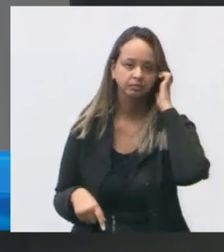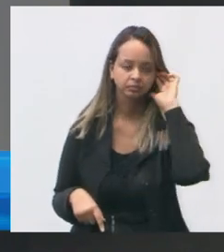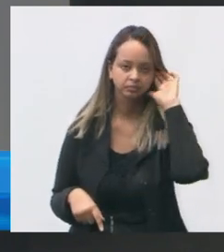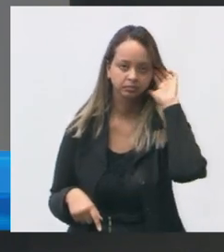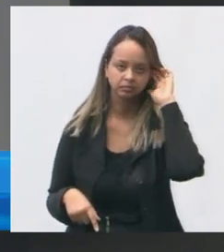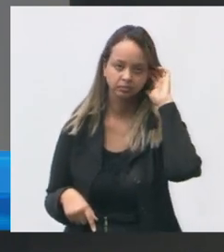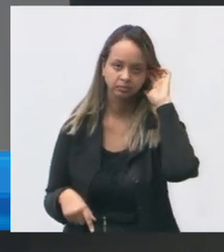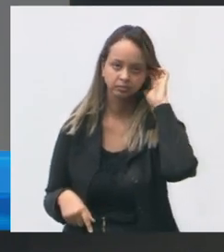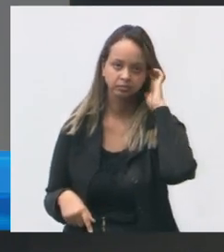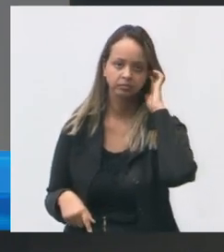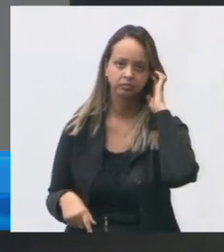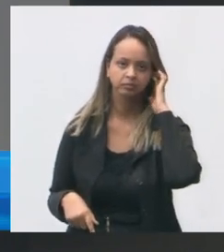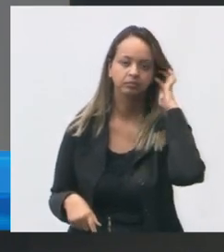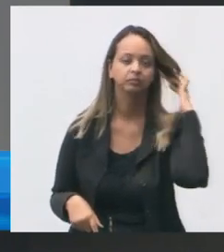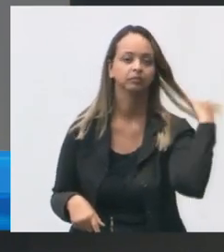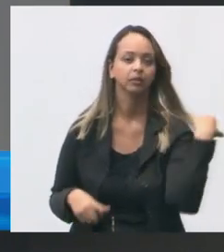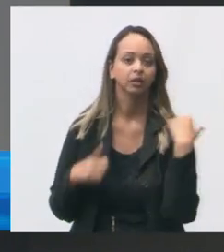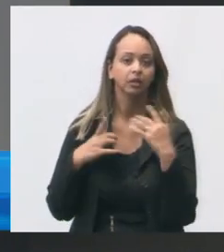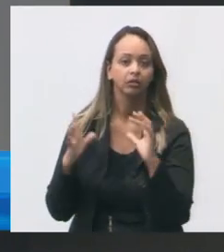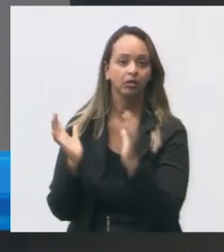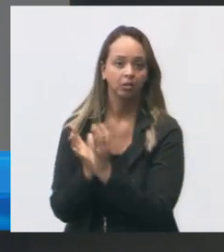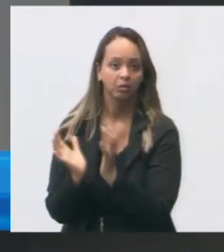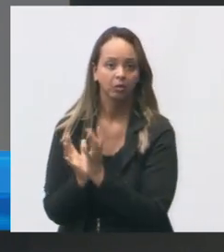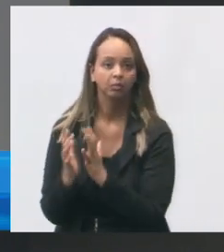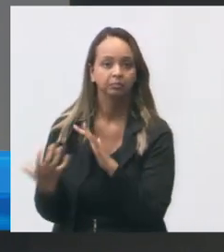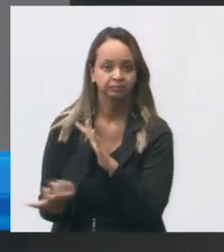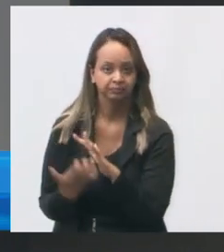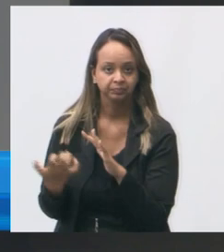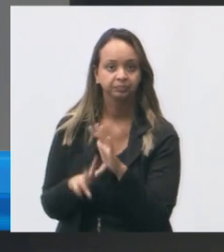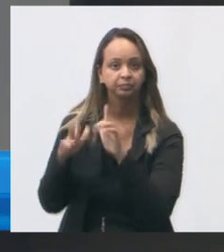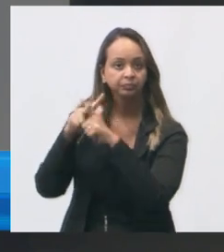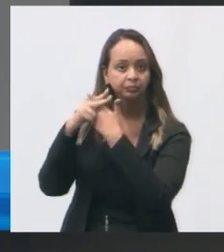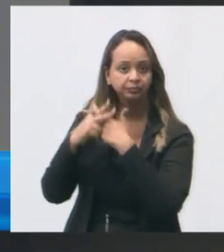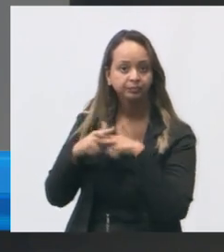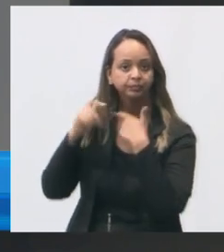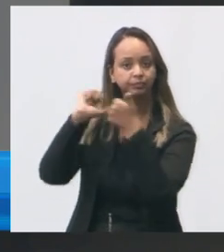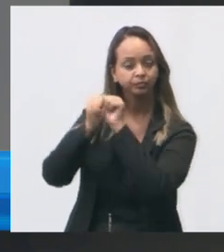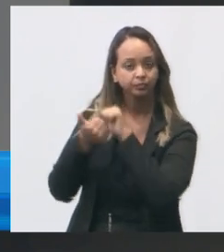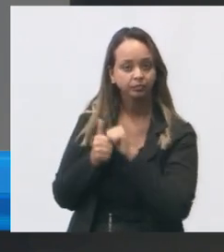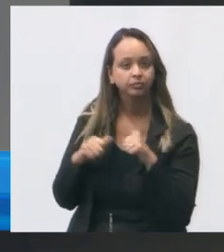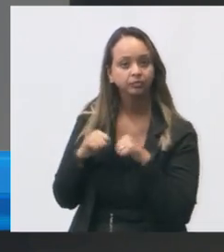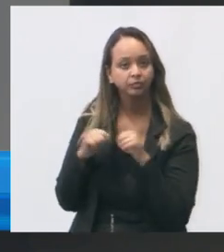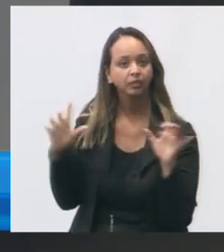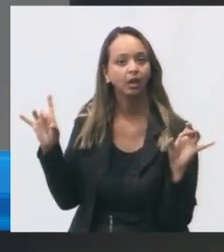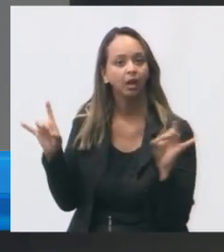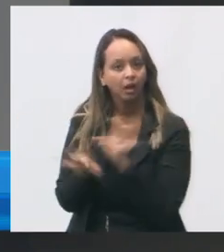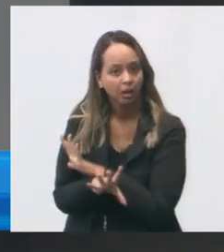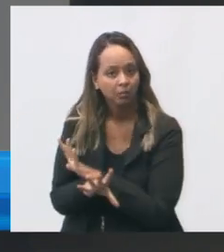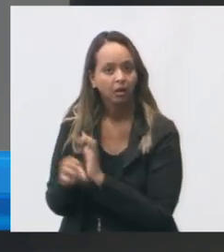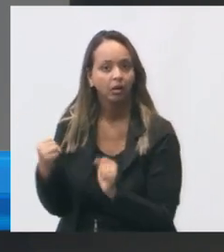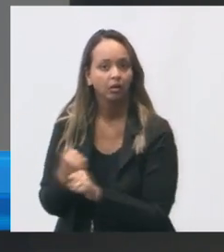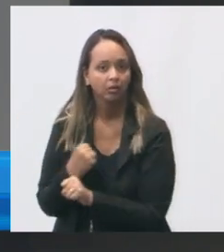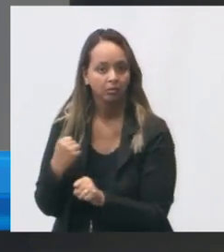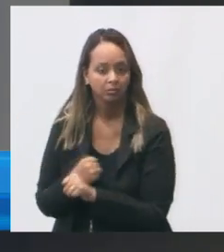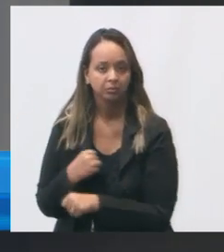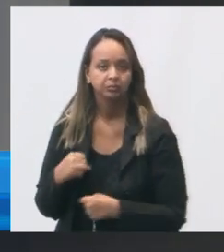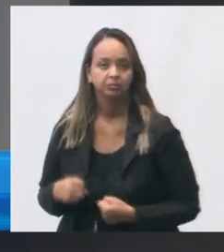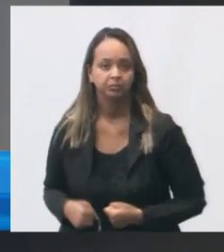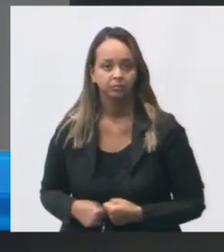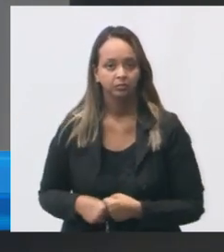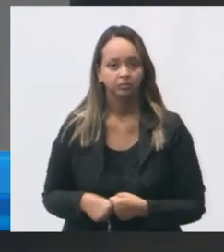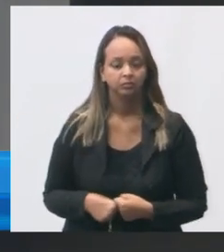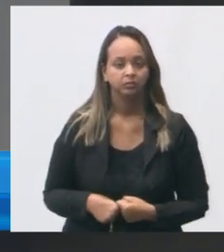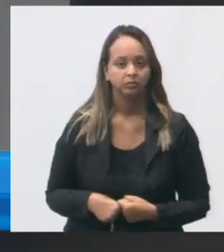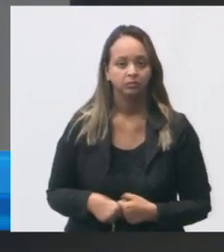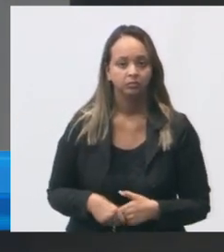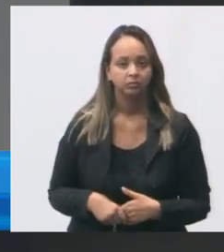trabalhando acertando os últimos detalhes aí de de finalização da obra aí são as fotos da